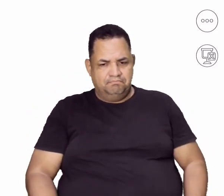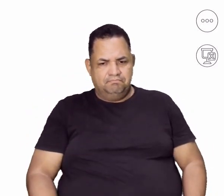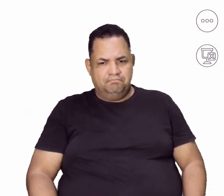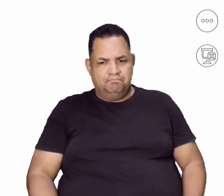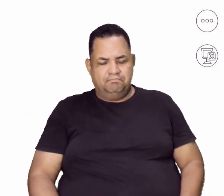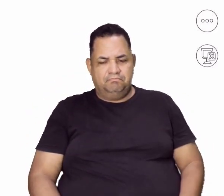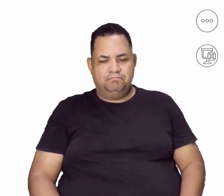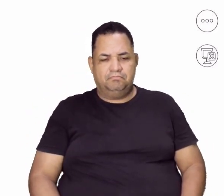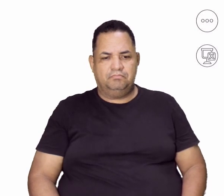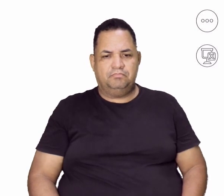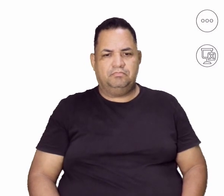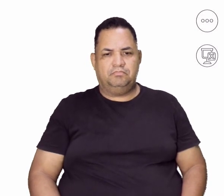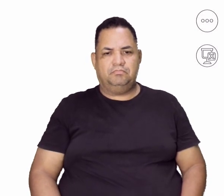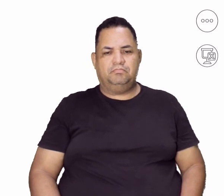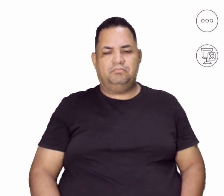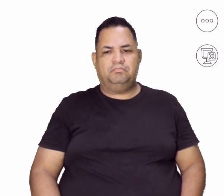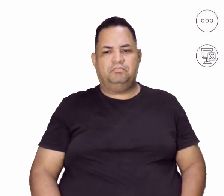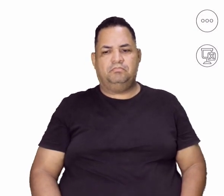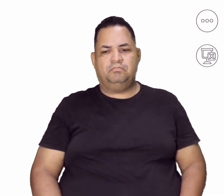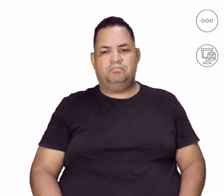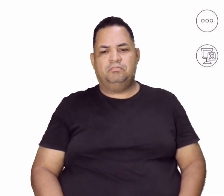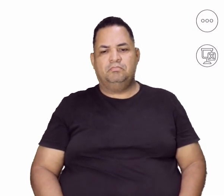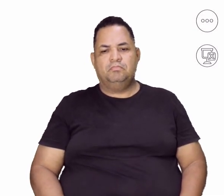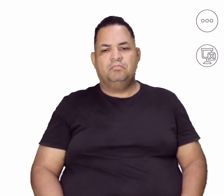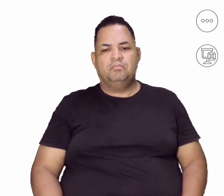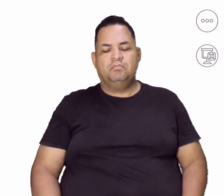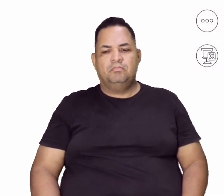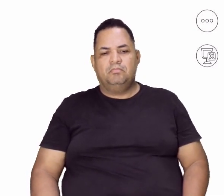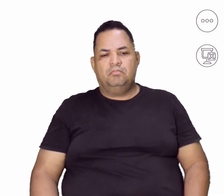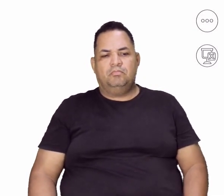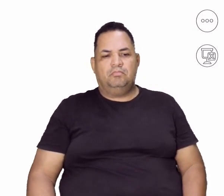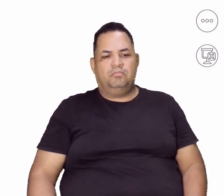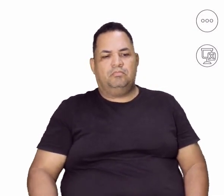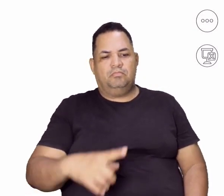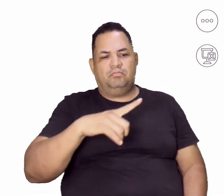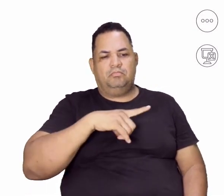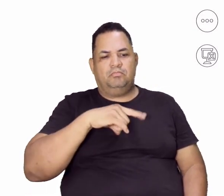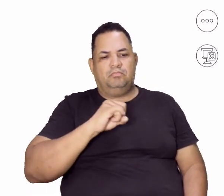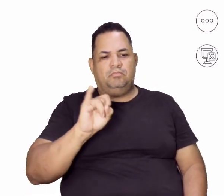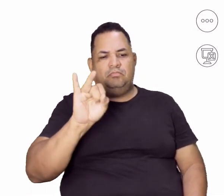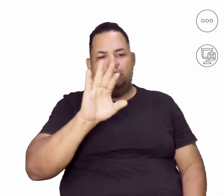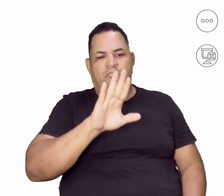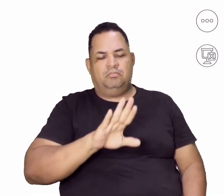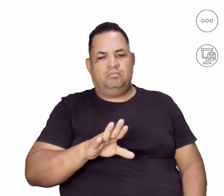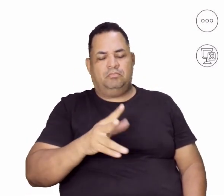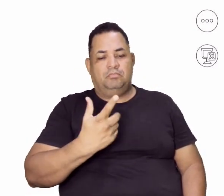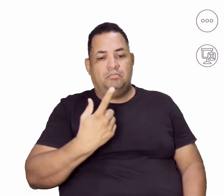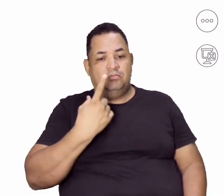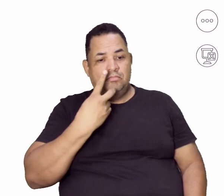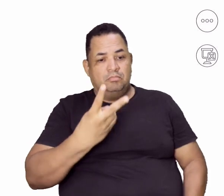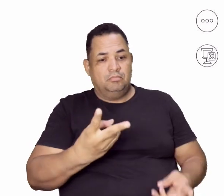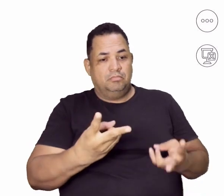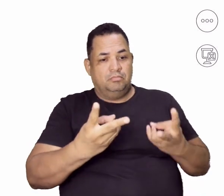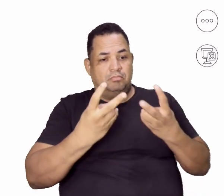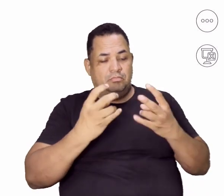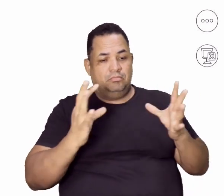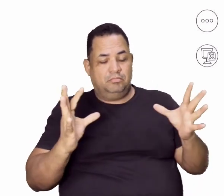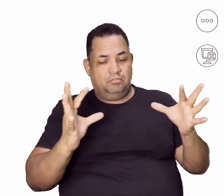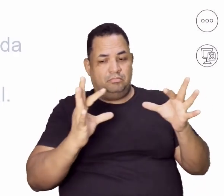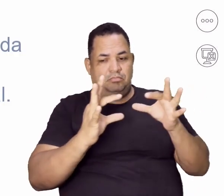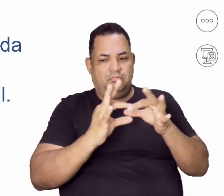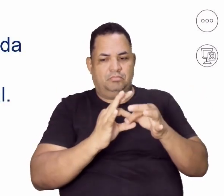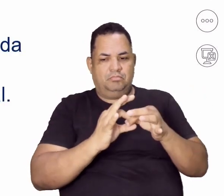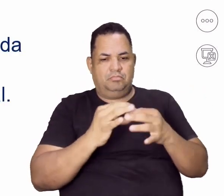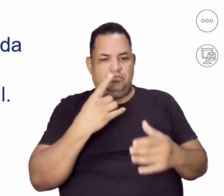Olha só que forte, né? E aí eu trago sempre algumas imagens que fazem essa ponte aí pra você associar o que eu tô